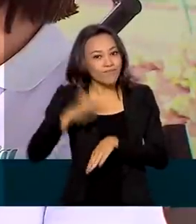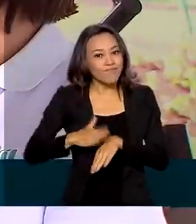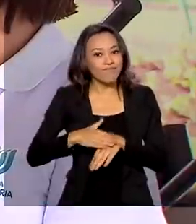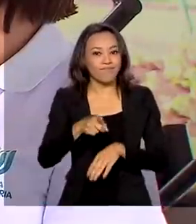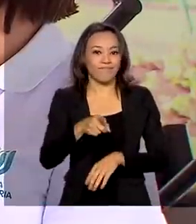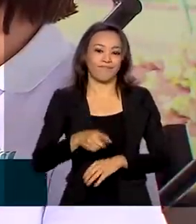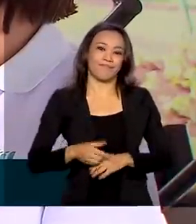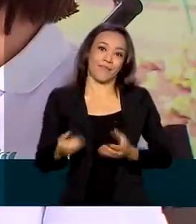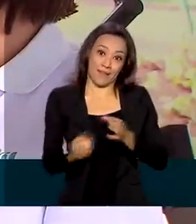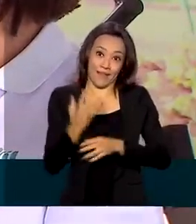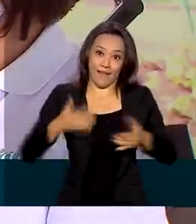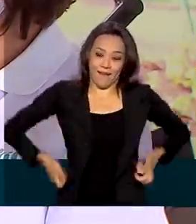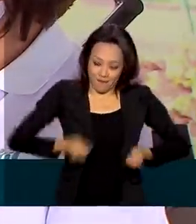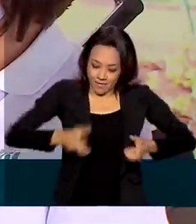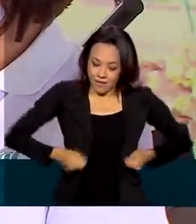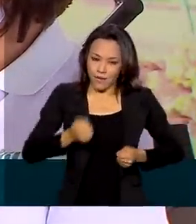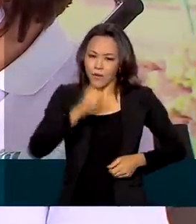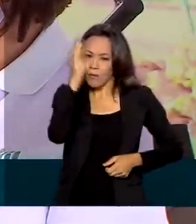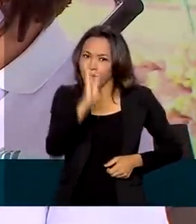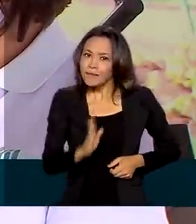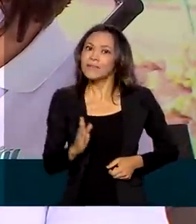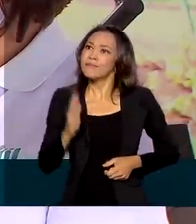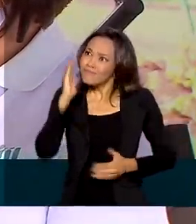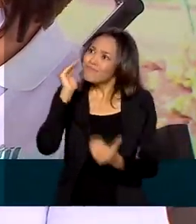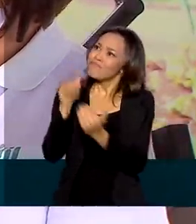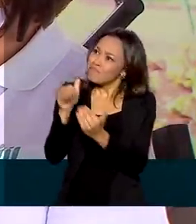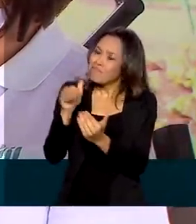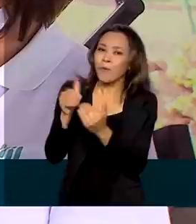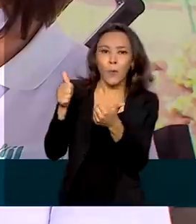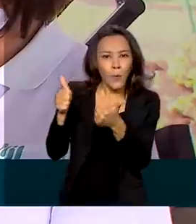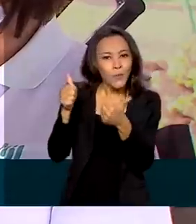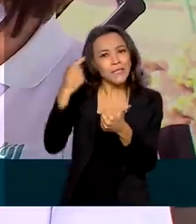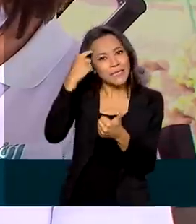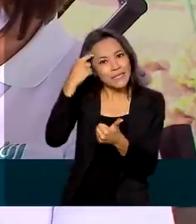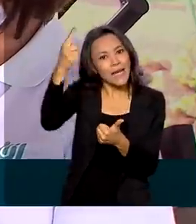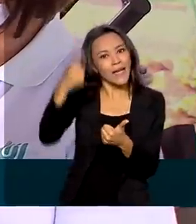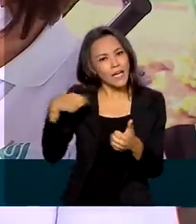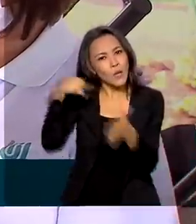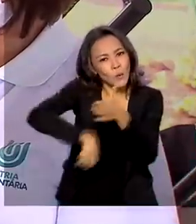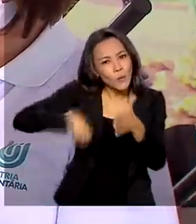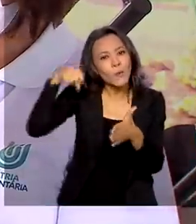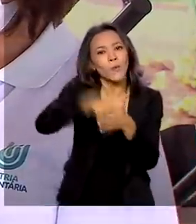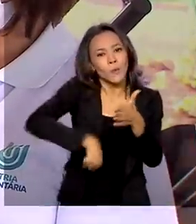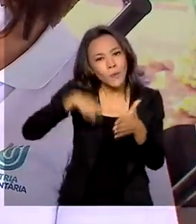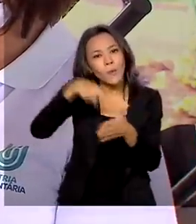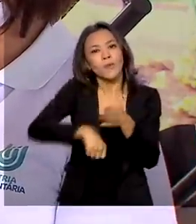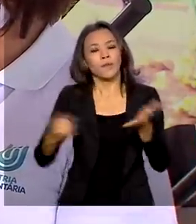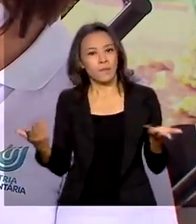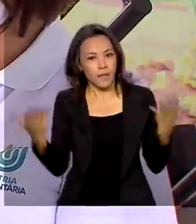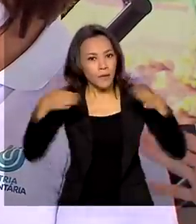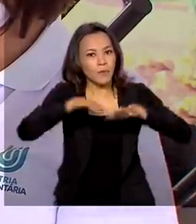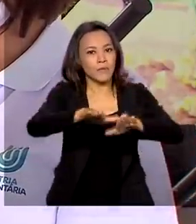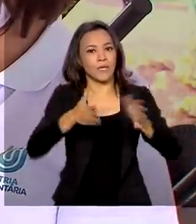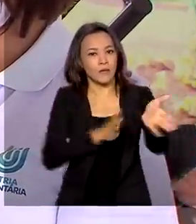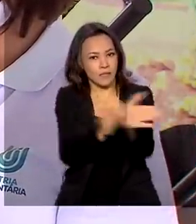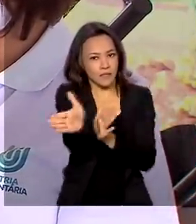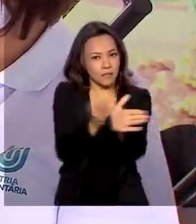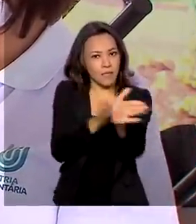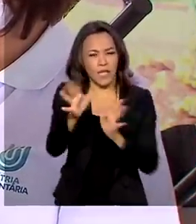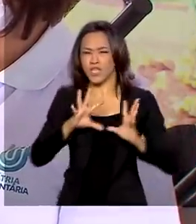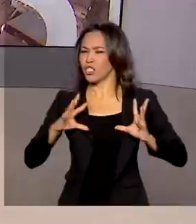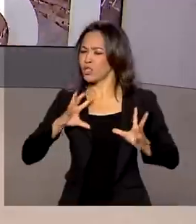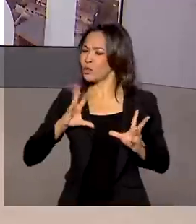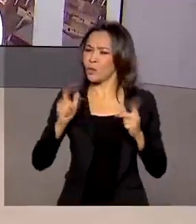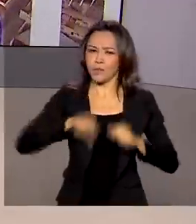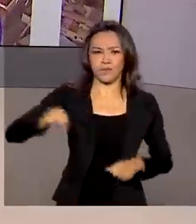todo está abraçando essa nossa ideia e está junto com a gente nessa luta pela inclusão, pela acessibilidade em todas as